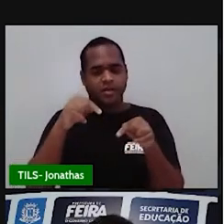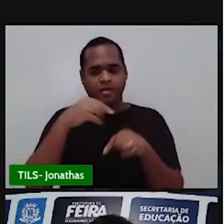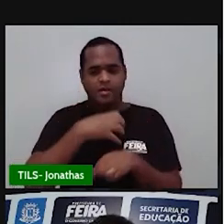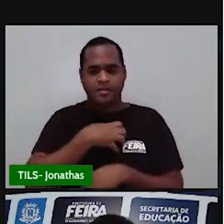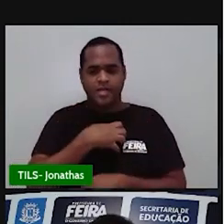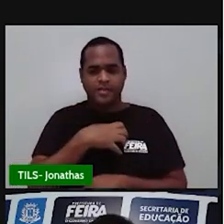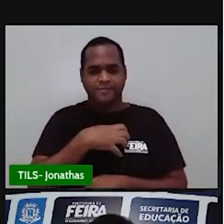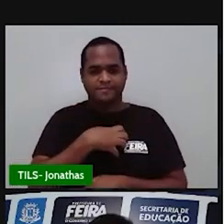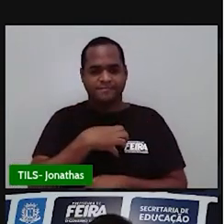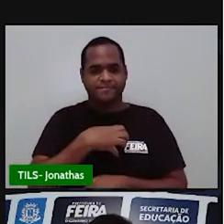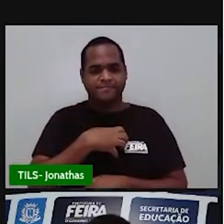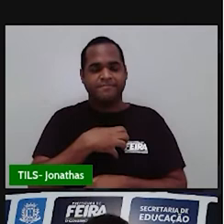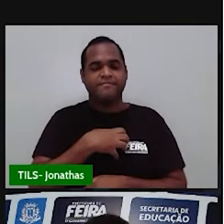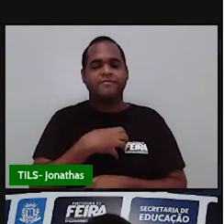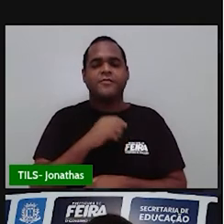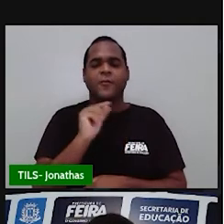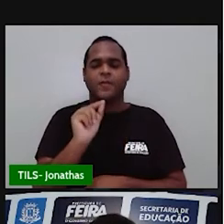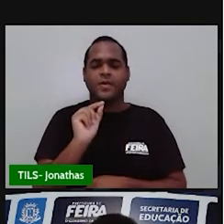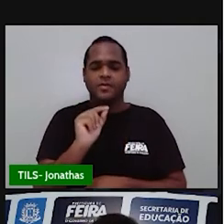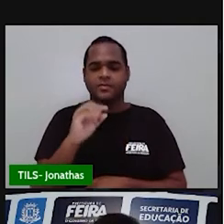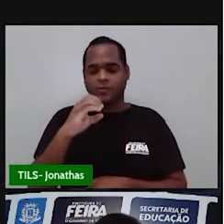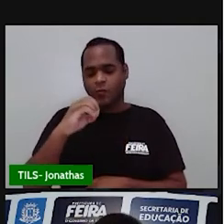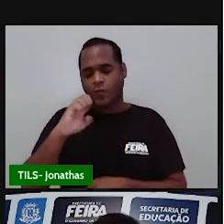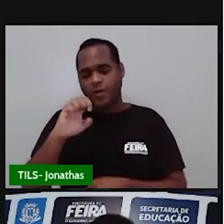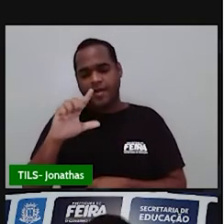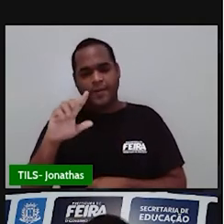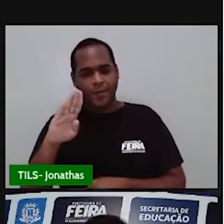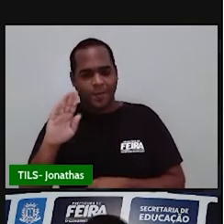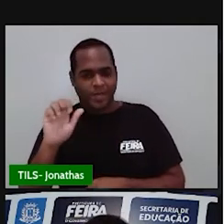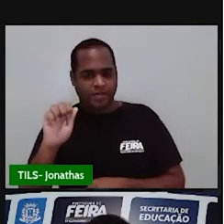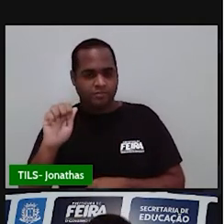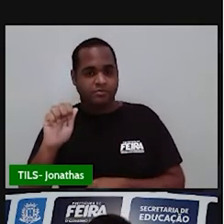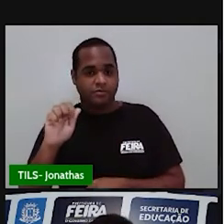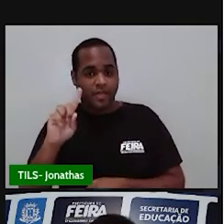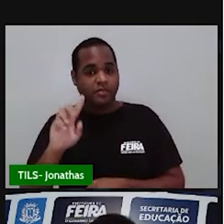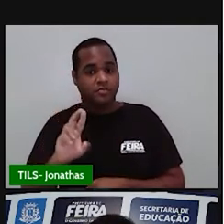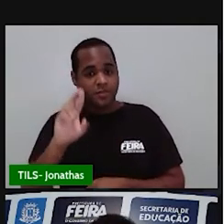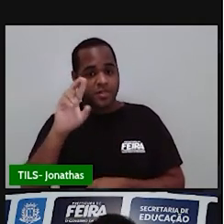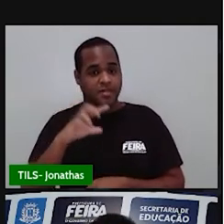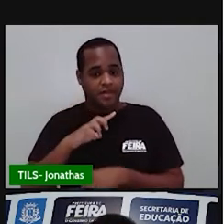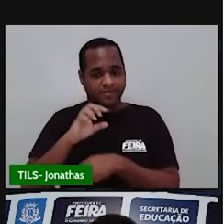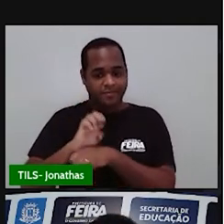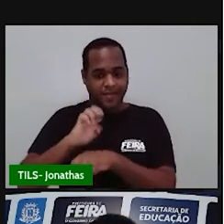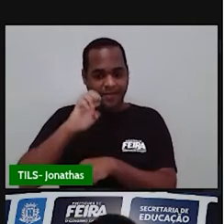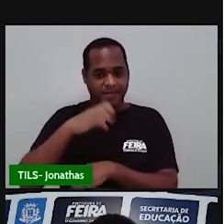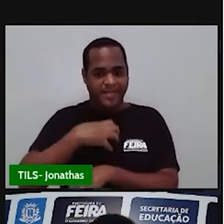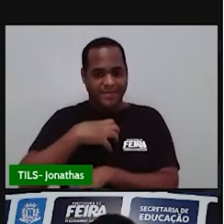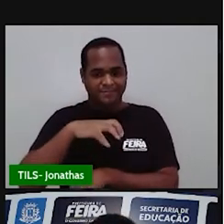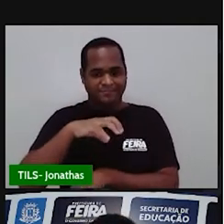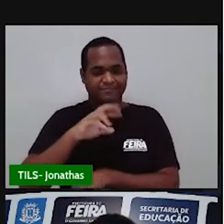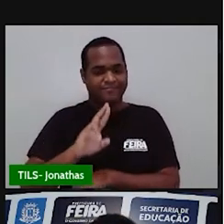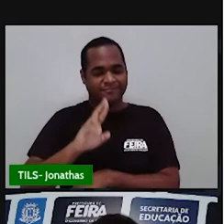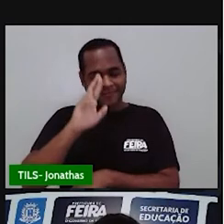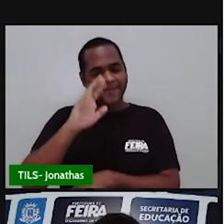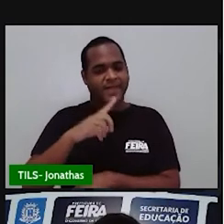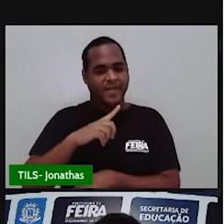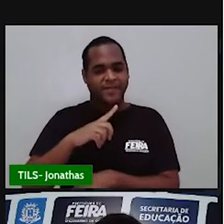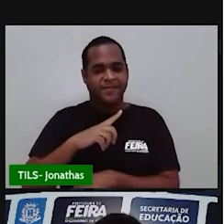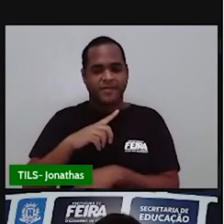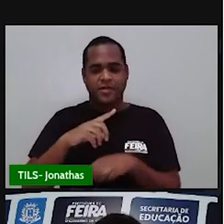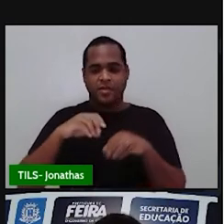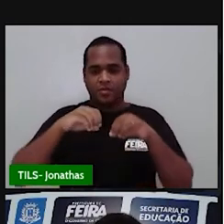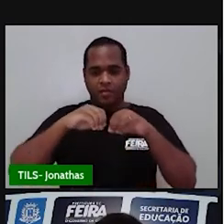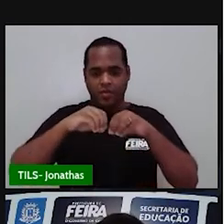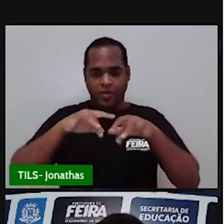é a Coelba, né? É a Companhia de Eletricidade do Estado da Bahia, né? A